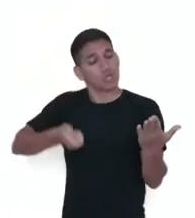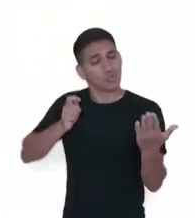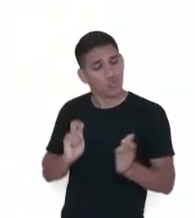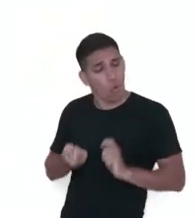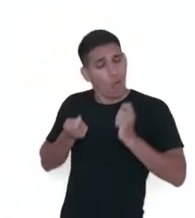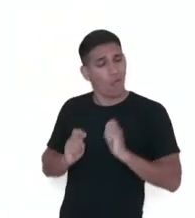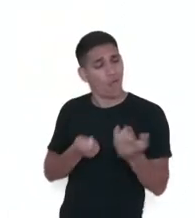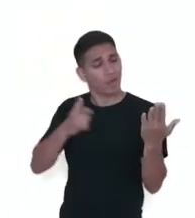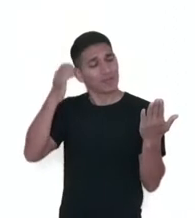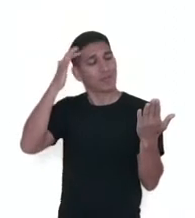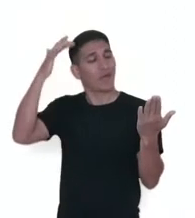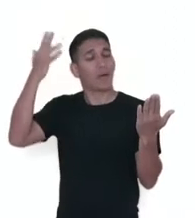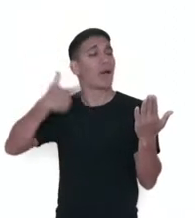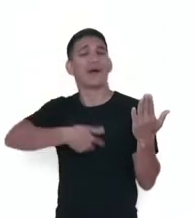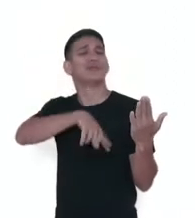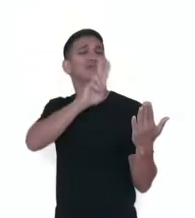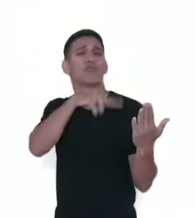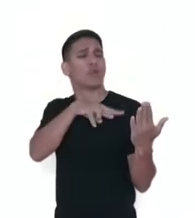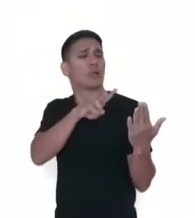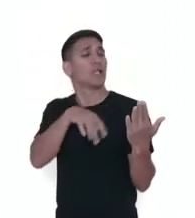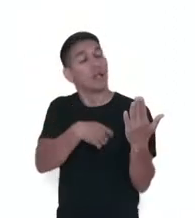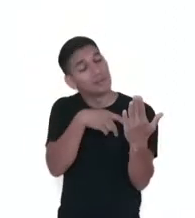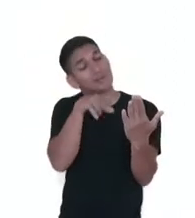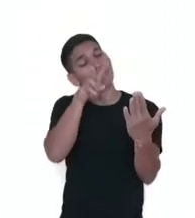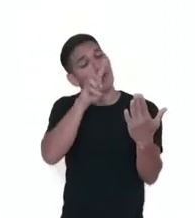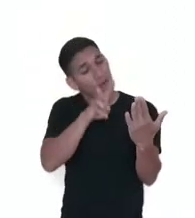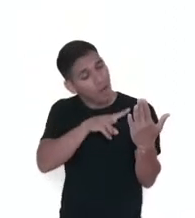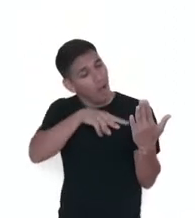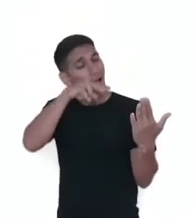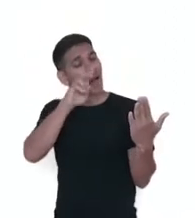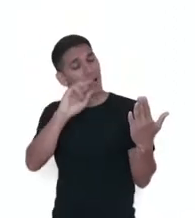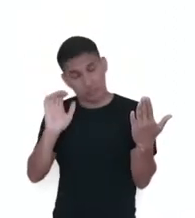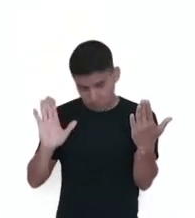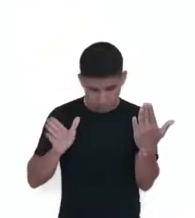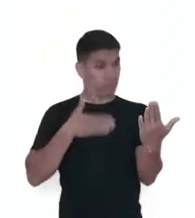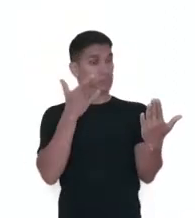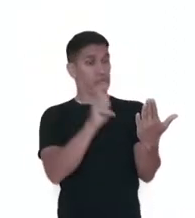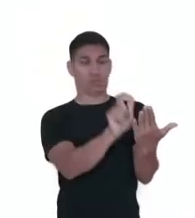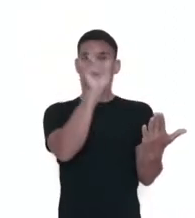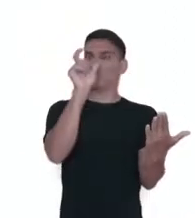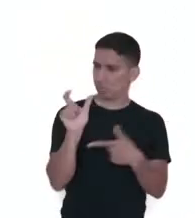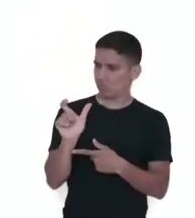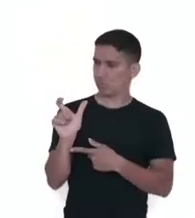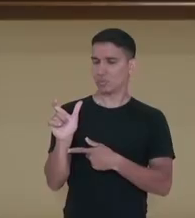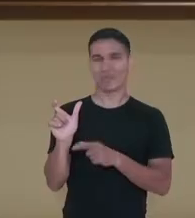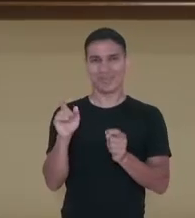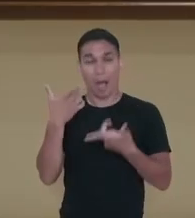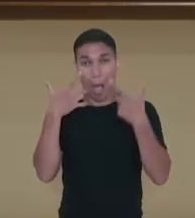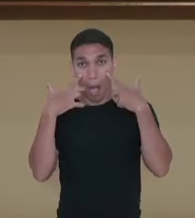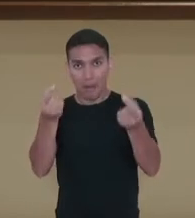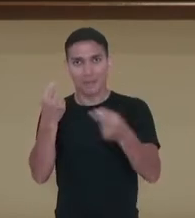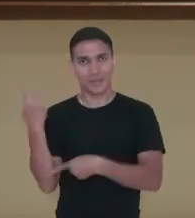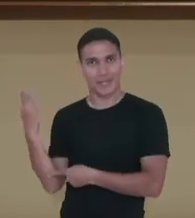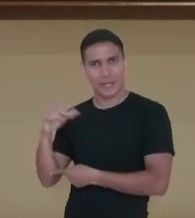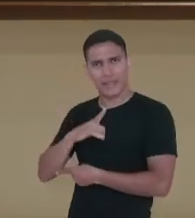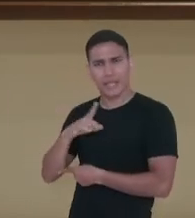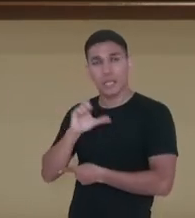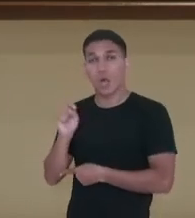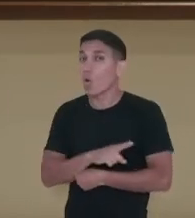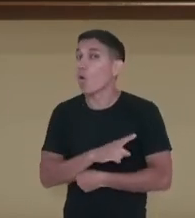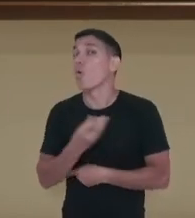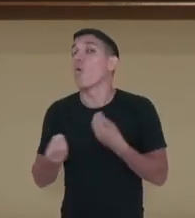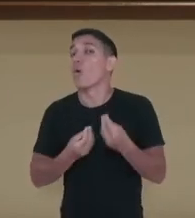sonho. Nem lia, deslizava, quando de súbito a terrível palavra apareceu. Observe, ele estava